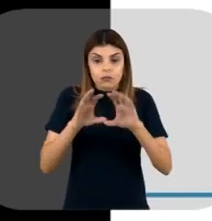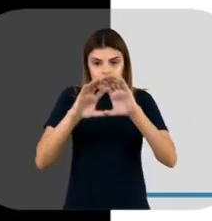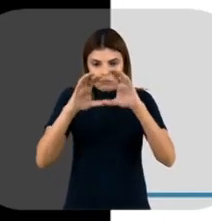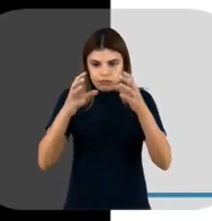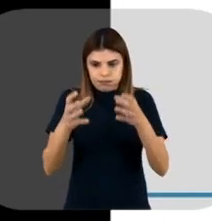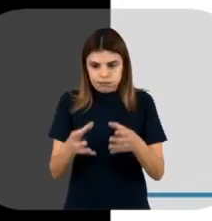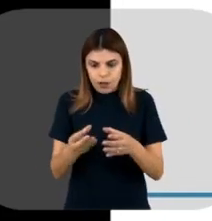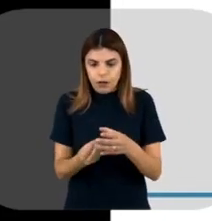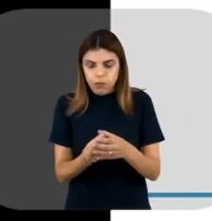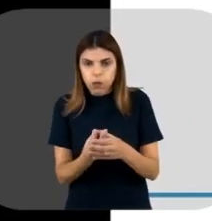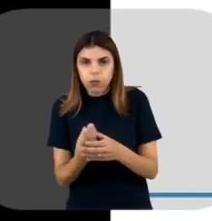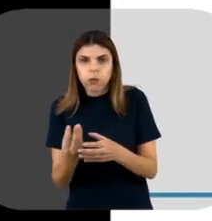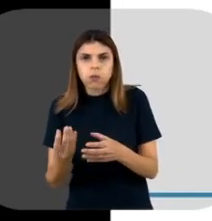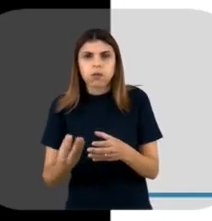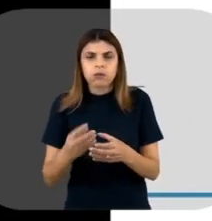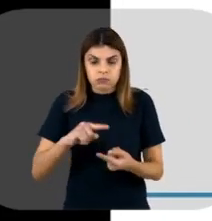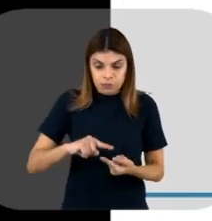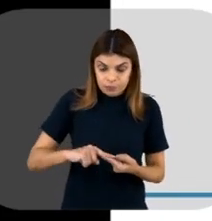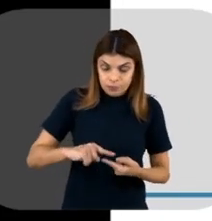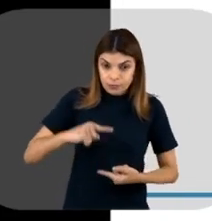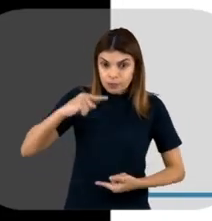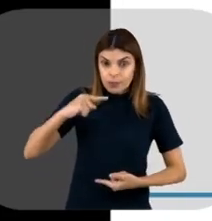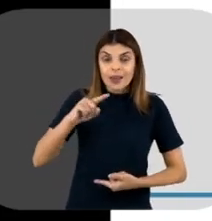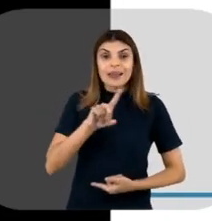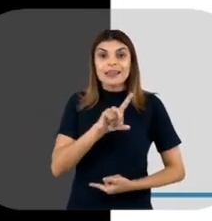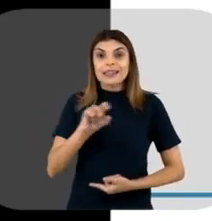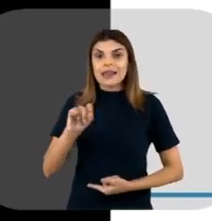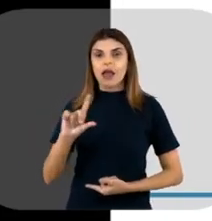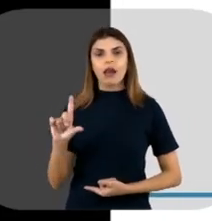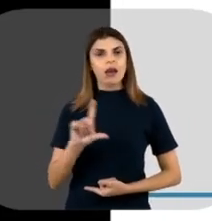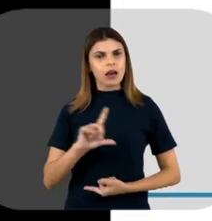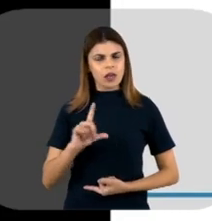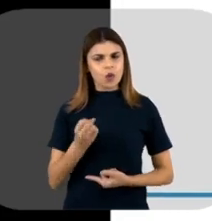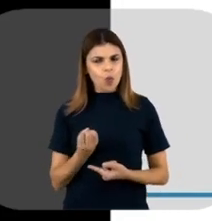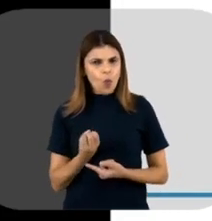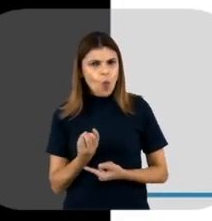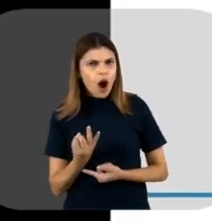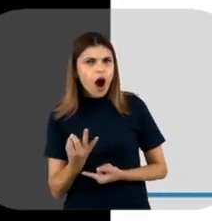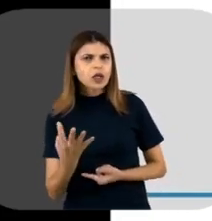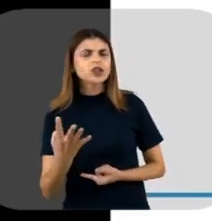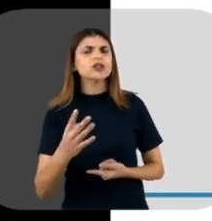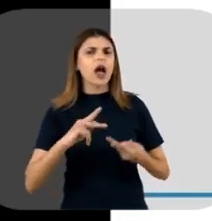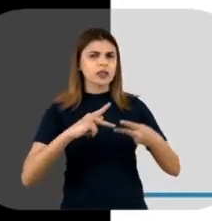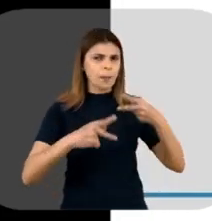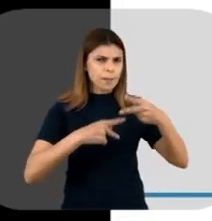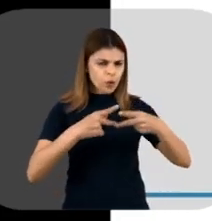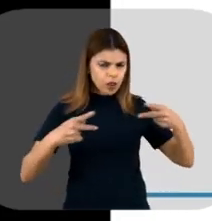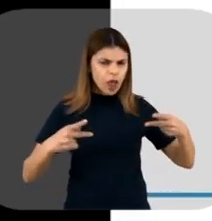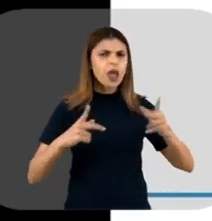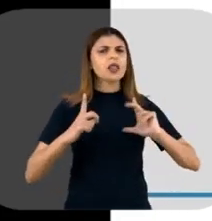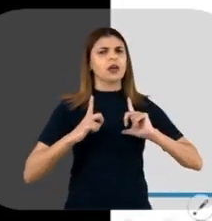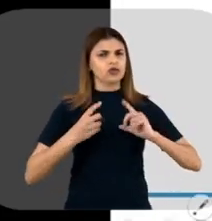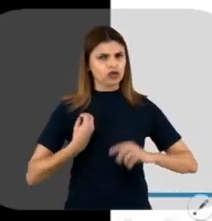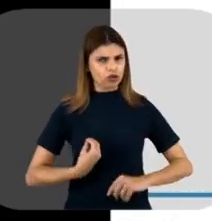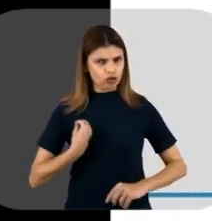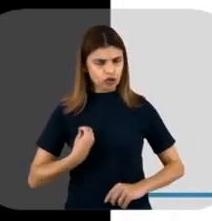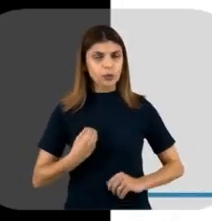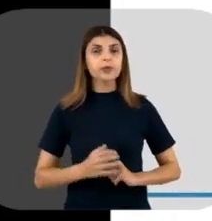geral, de 100 litros, e aí você tem uma quantidade considerável daquela tua proteína depois, né?